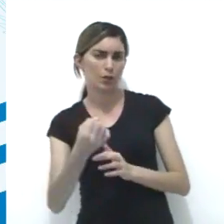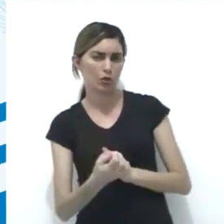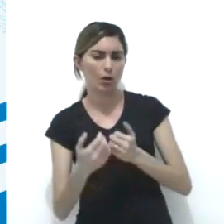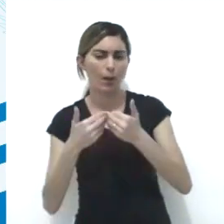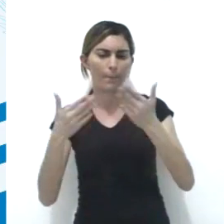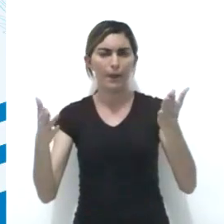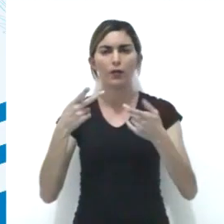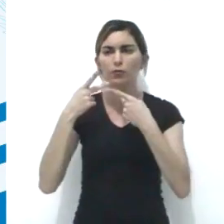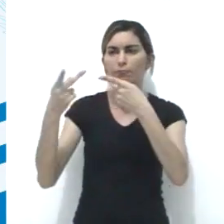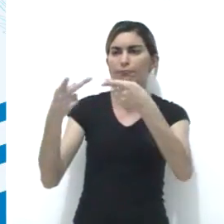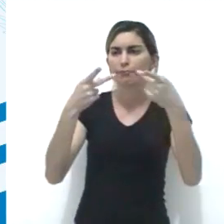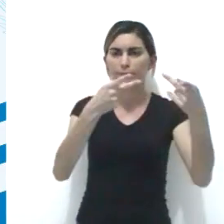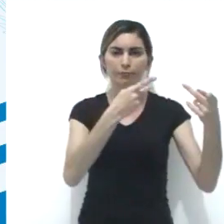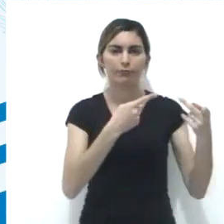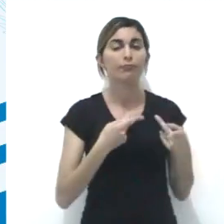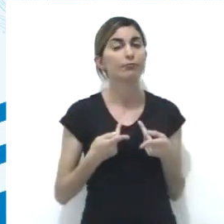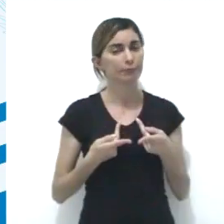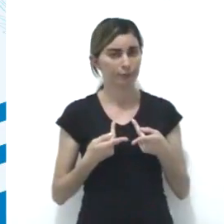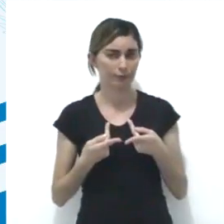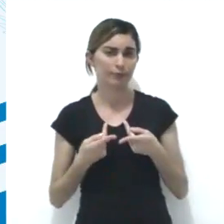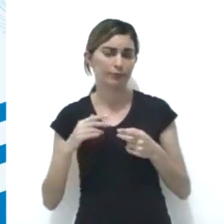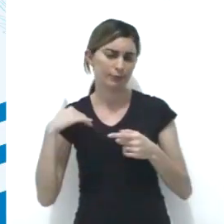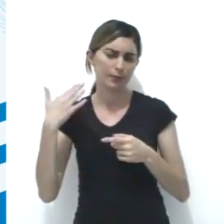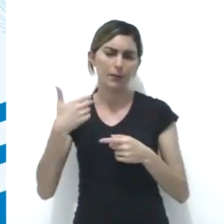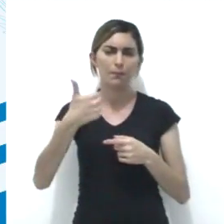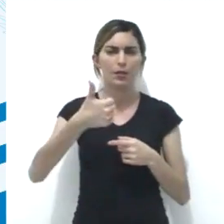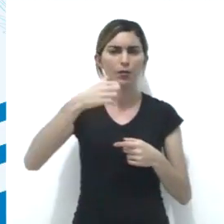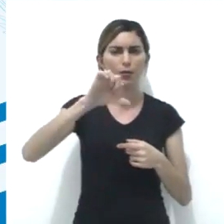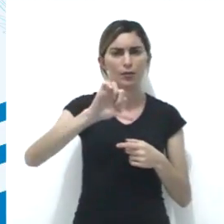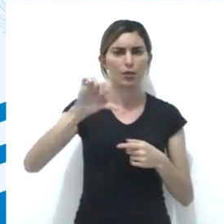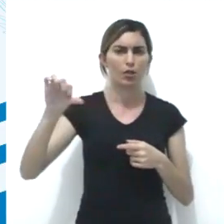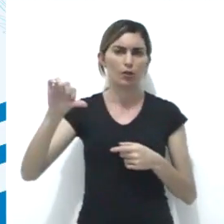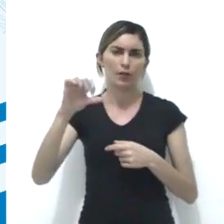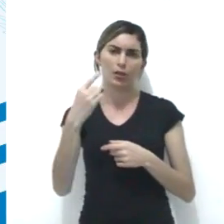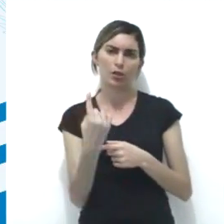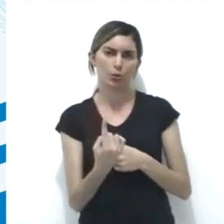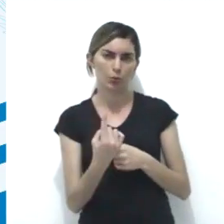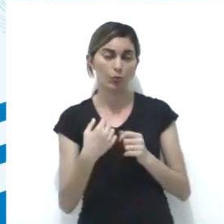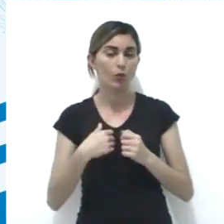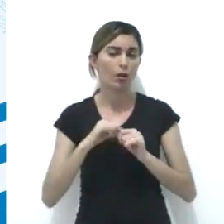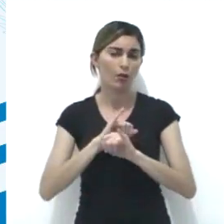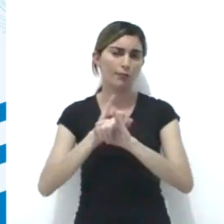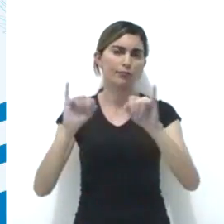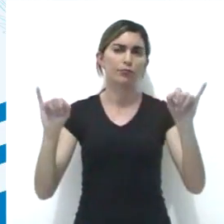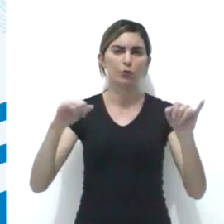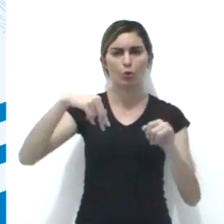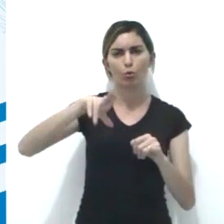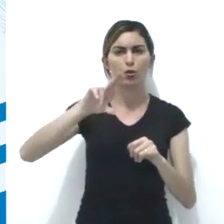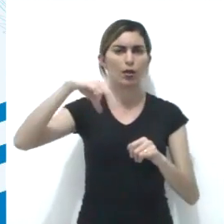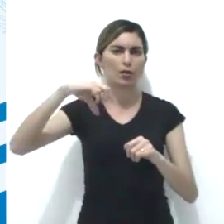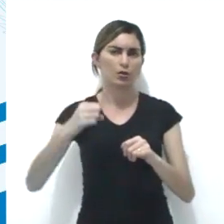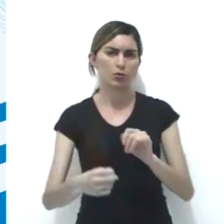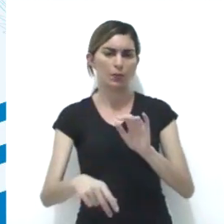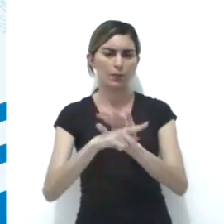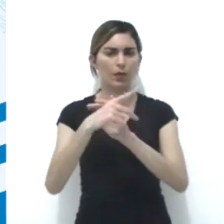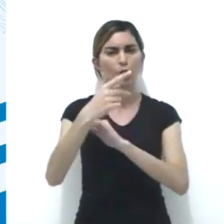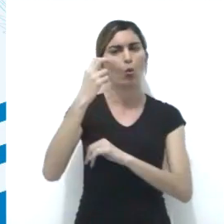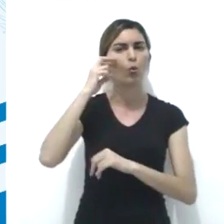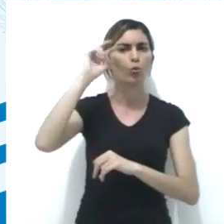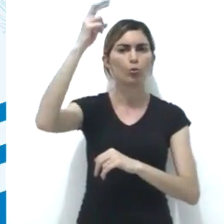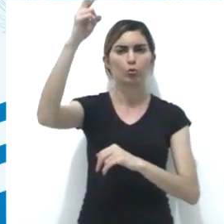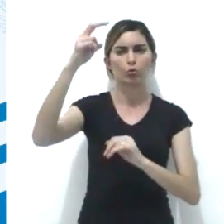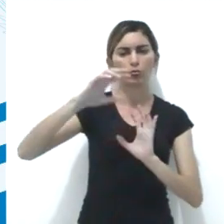aberto à visitação pública, desde 1991, foi declarado pela Unesco como